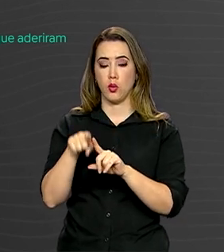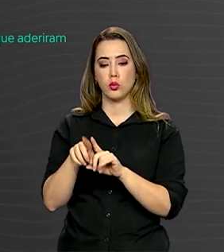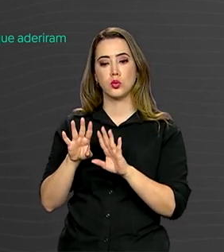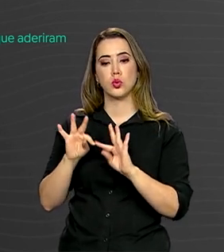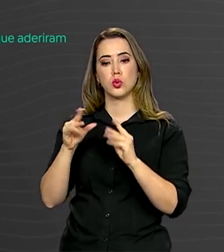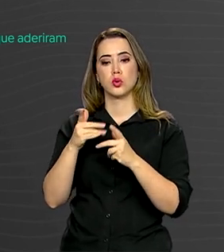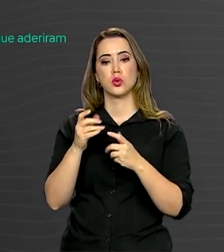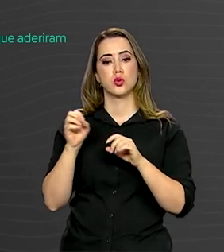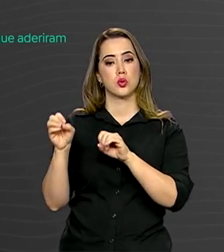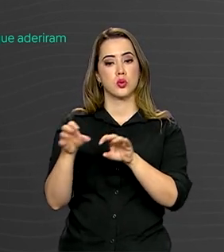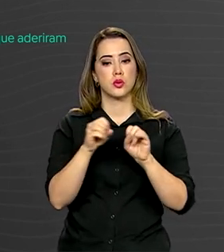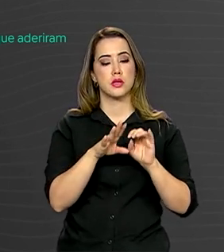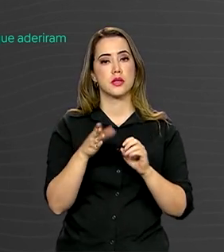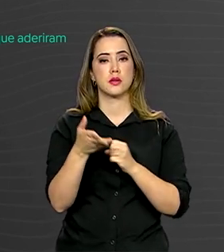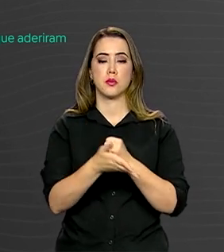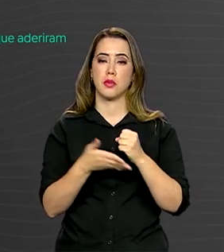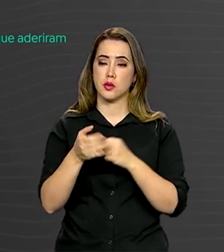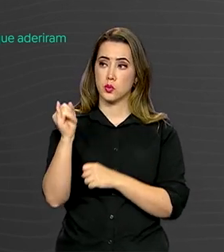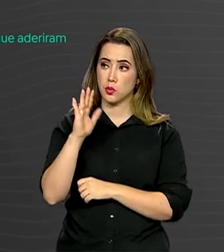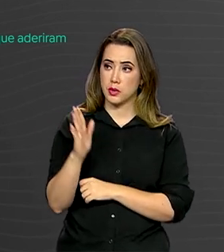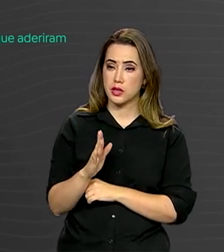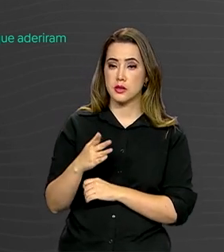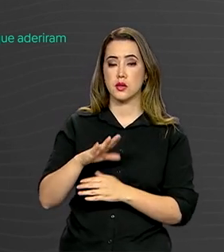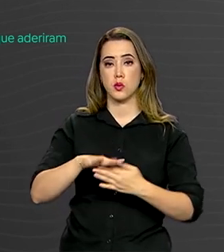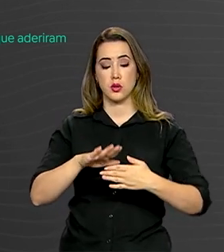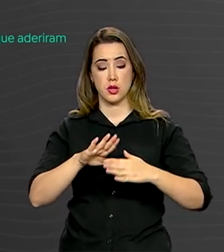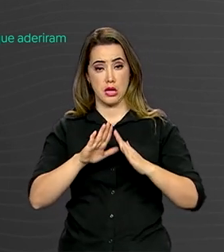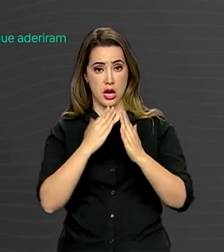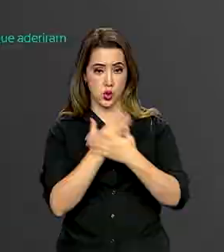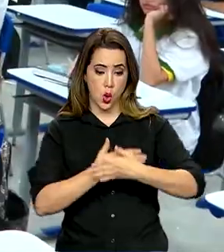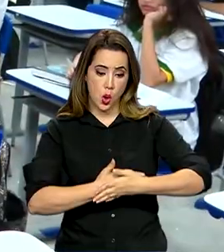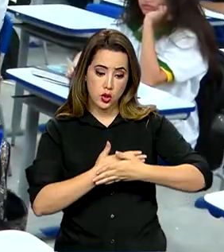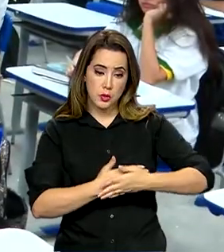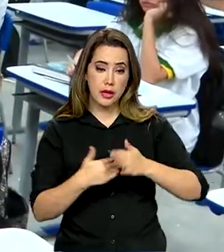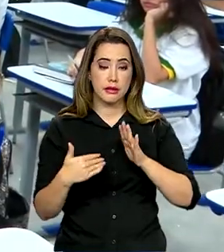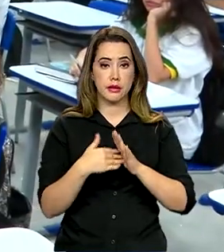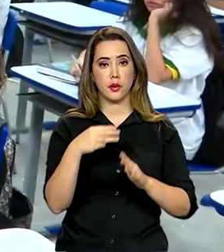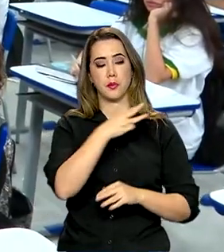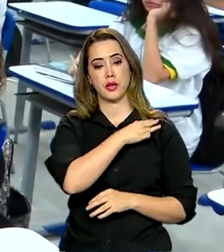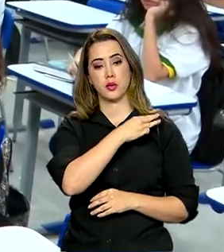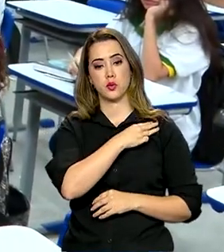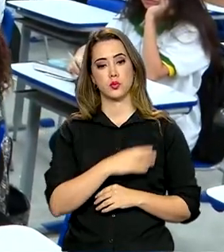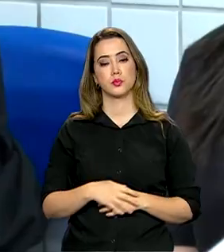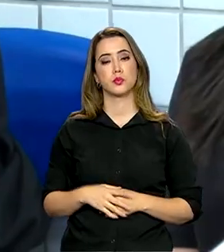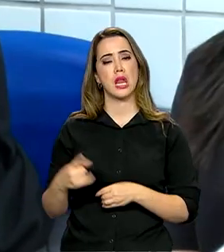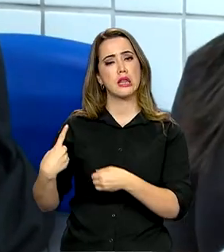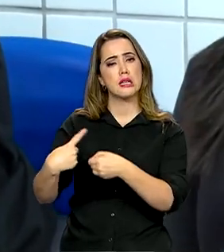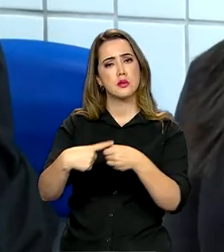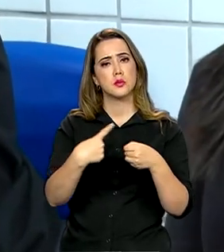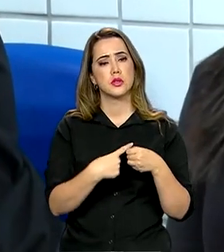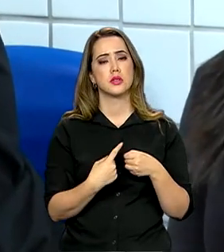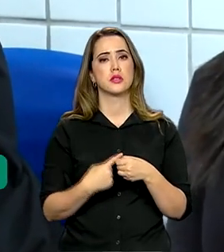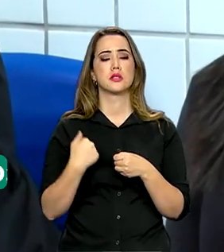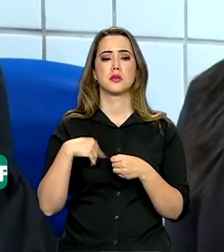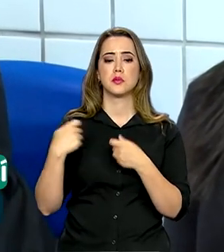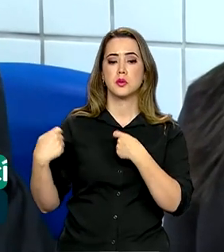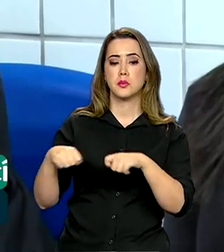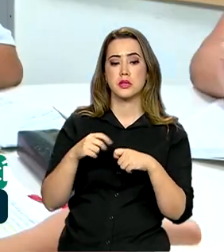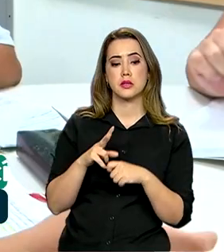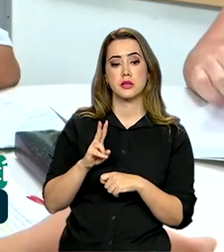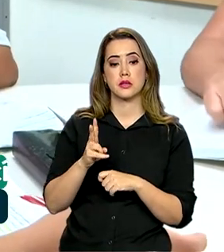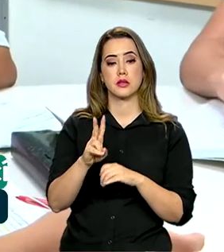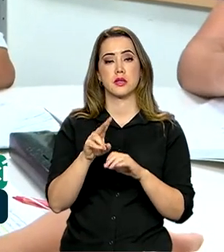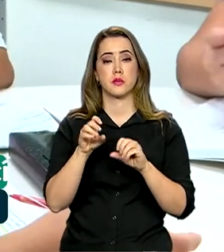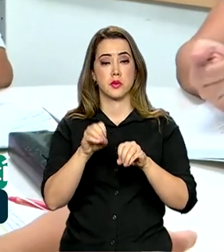toda a educação básica brasileira, da creche ao ensino médio. Para os municípios, devem ser obrigatoriamente na